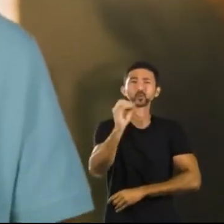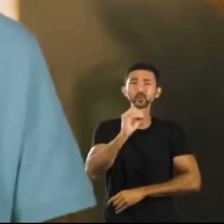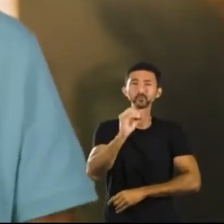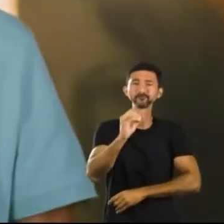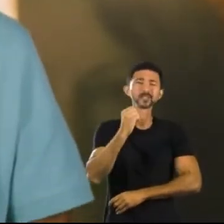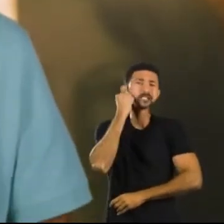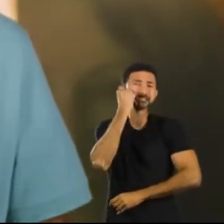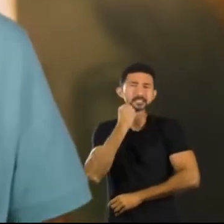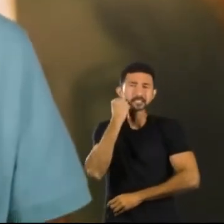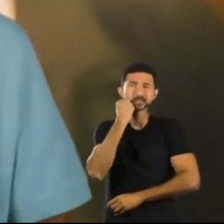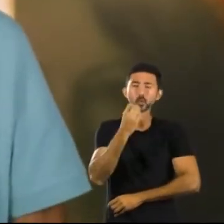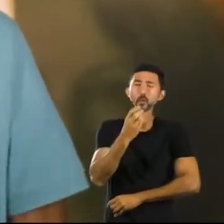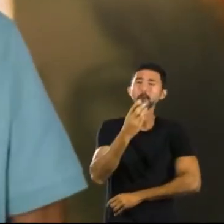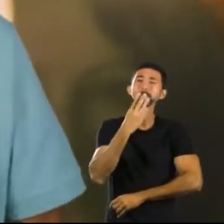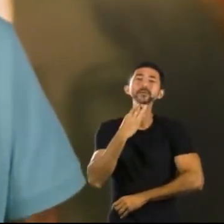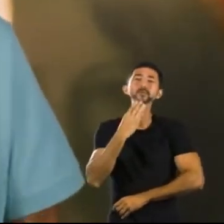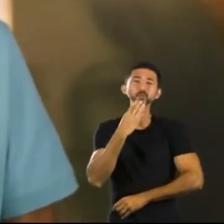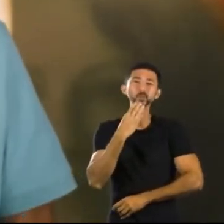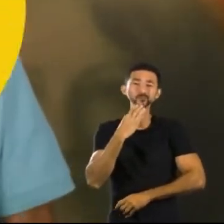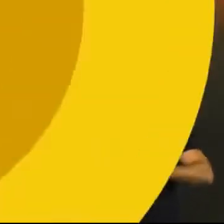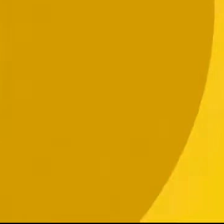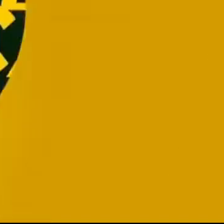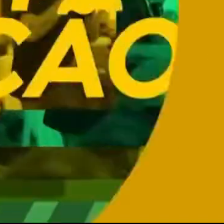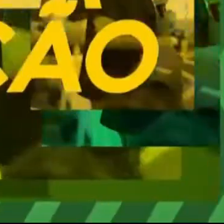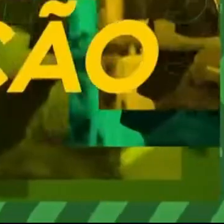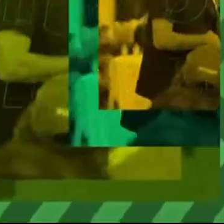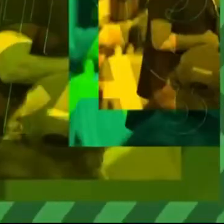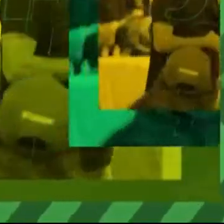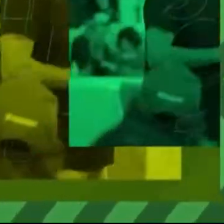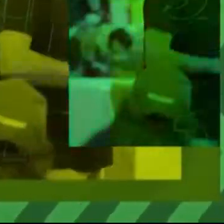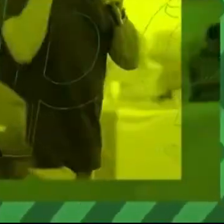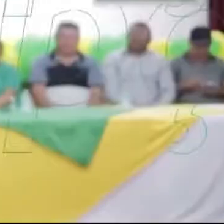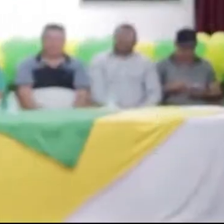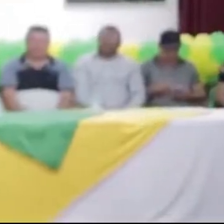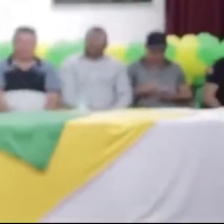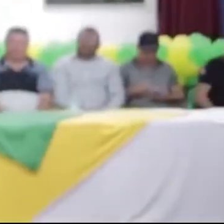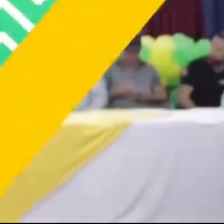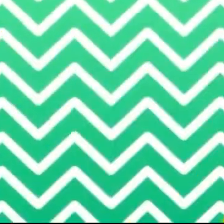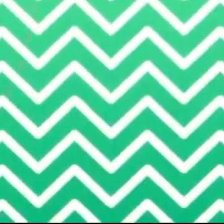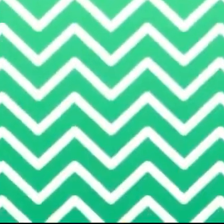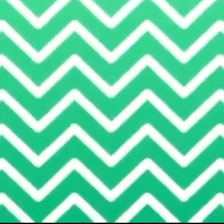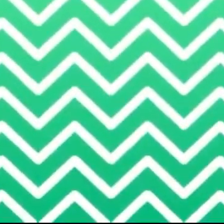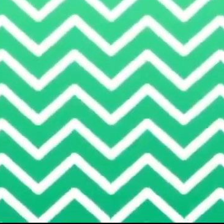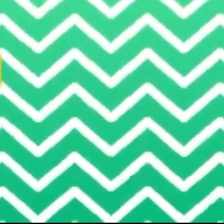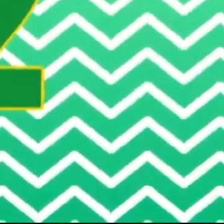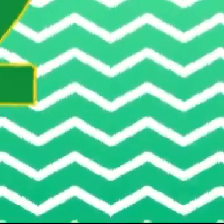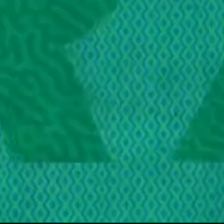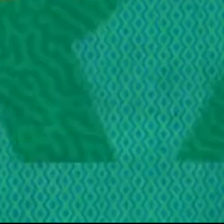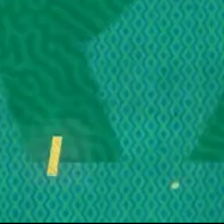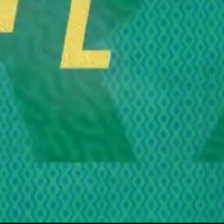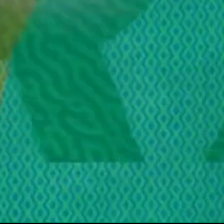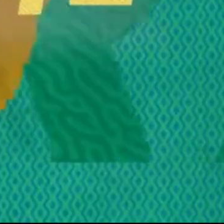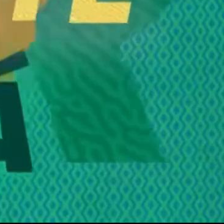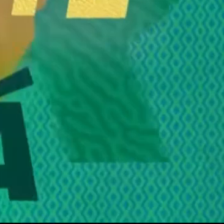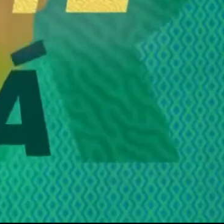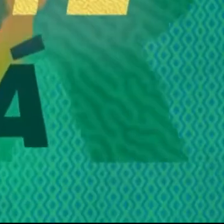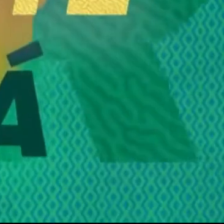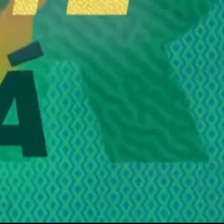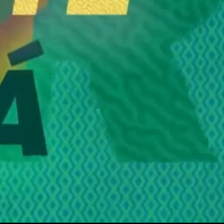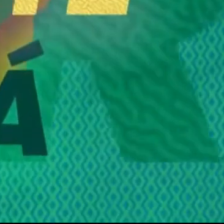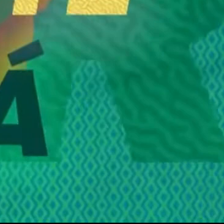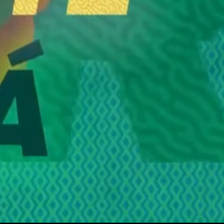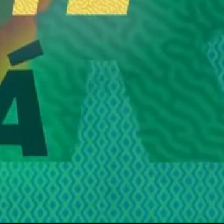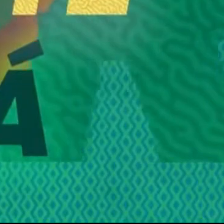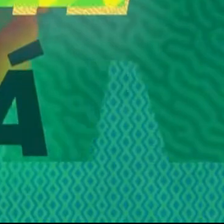outubro. Senador é Mário Couto. Combater a corrupção. Nós, nós, nós. Pelo Brasil, pelo